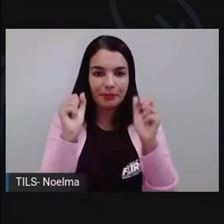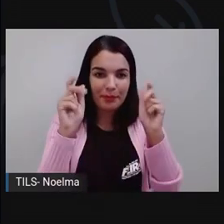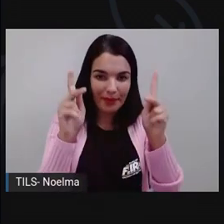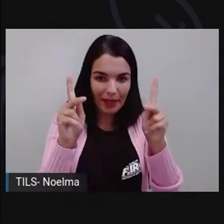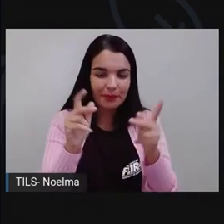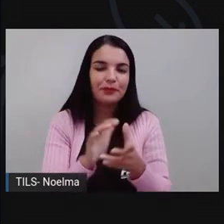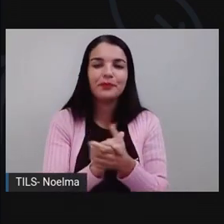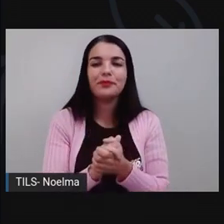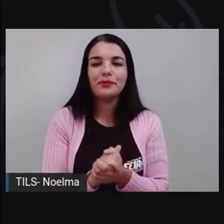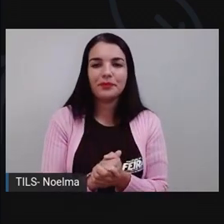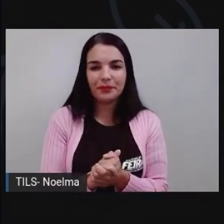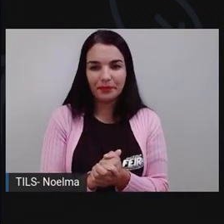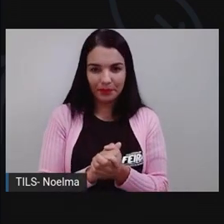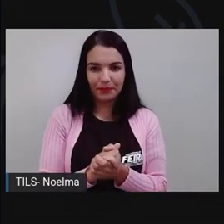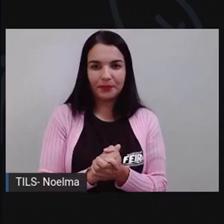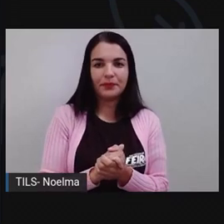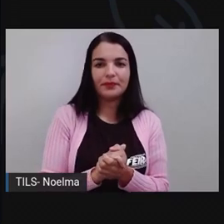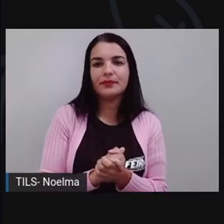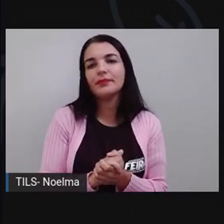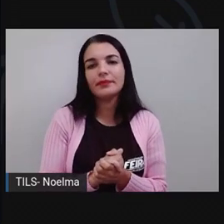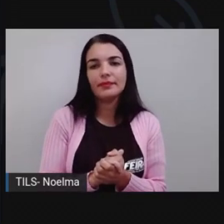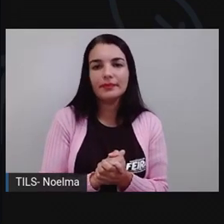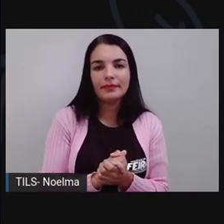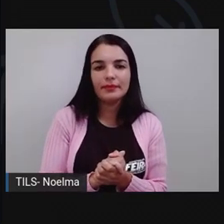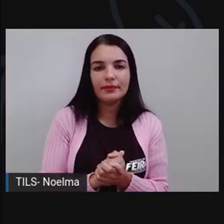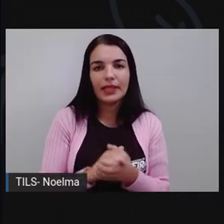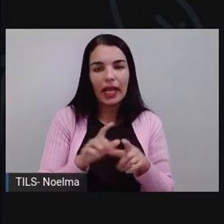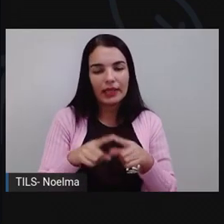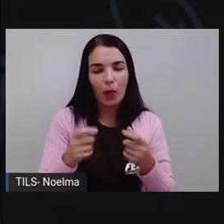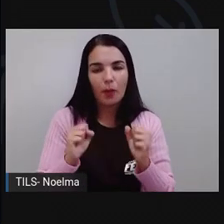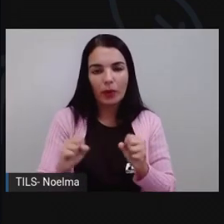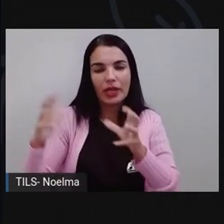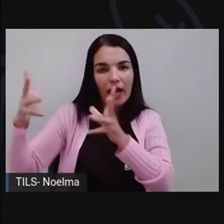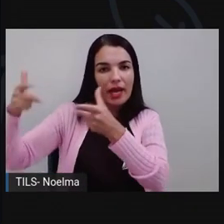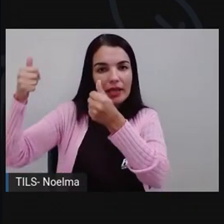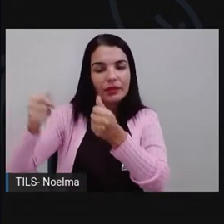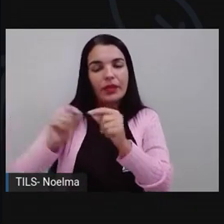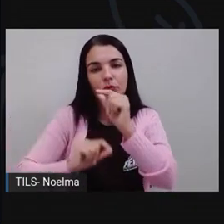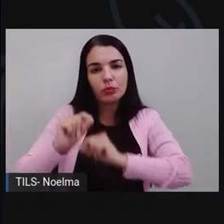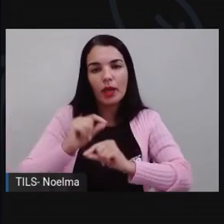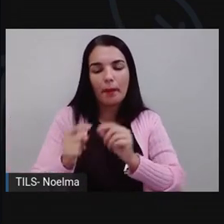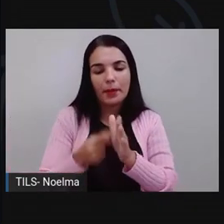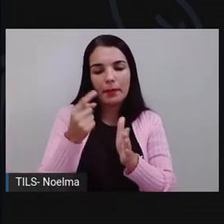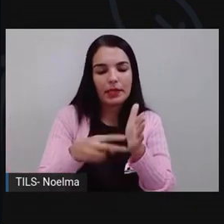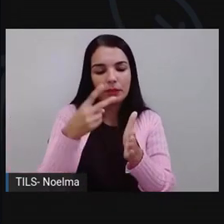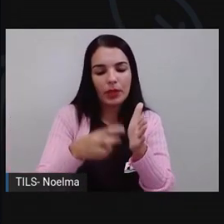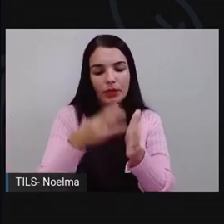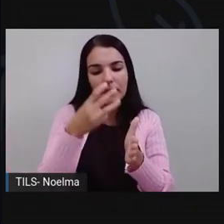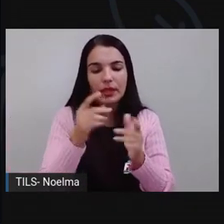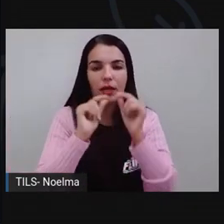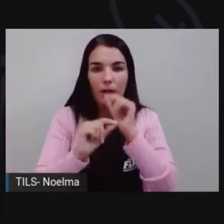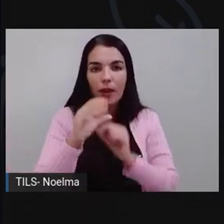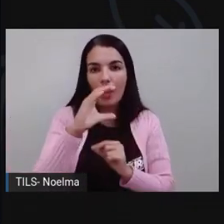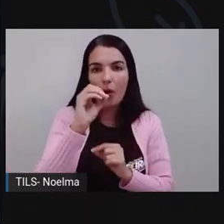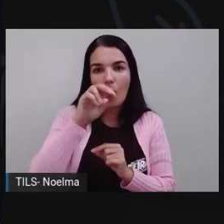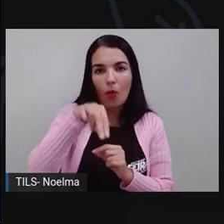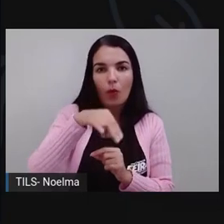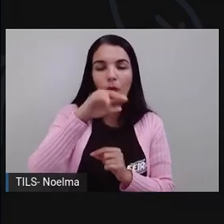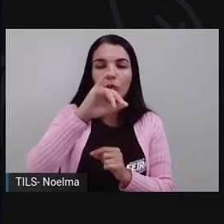De acordo com as conjugações, eles são classificados aí em primeira, segunda ou terceira